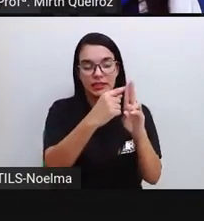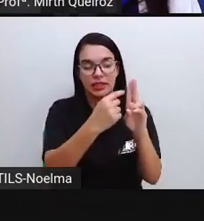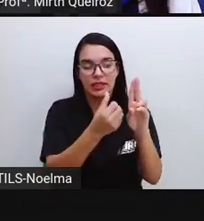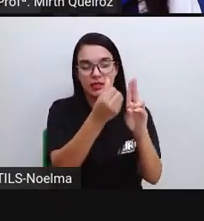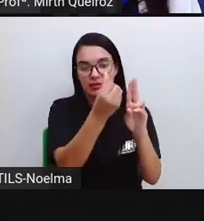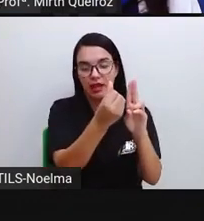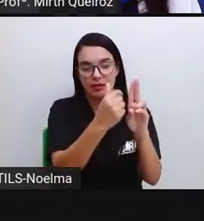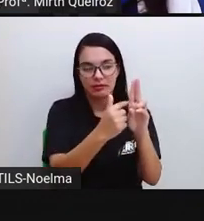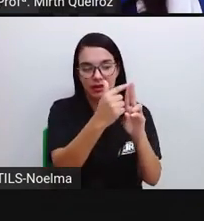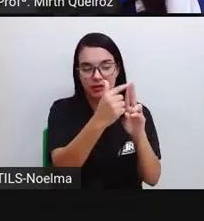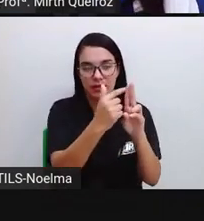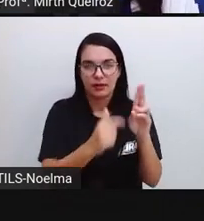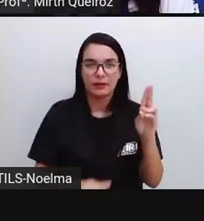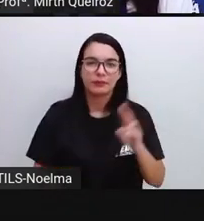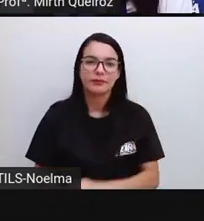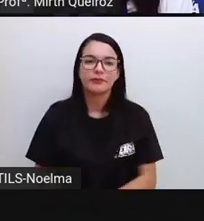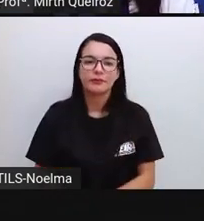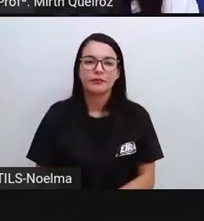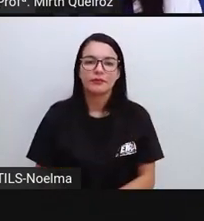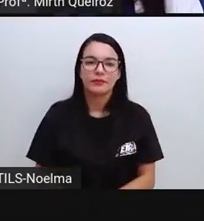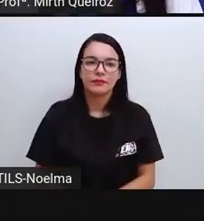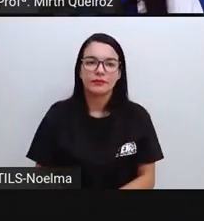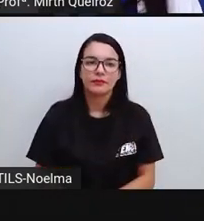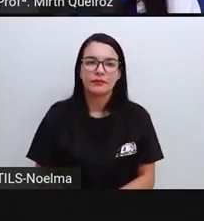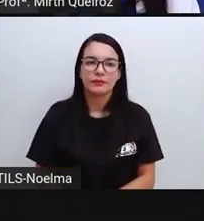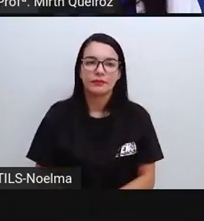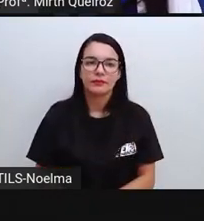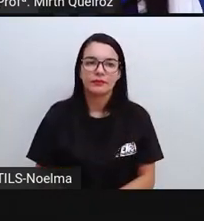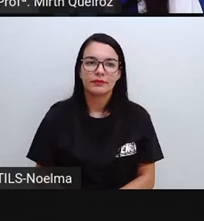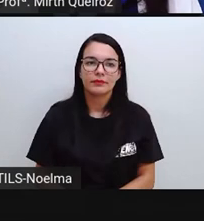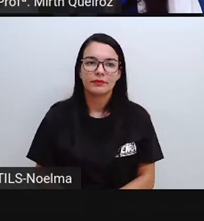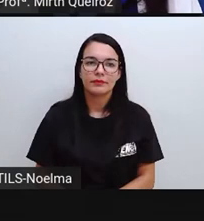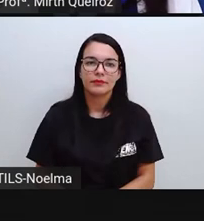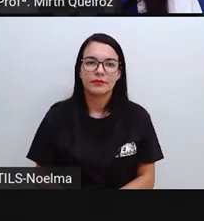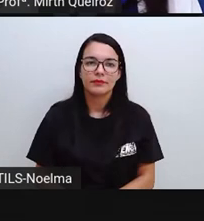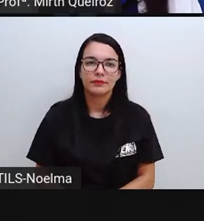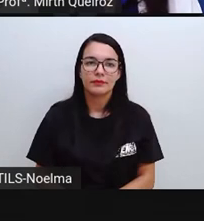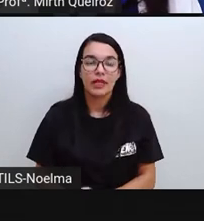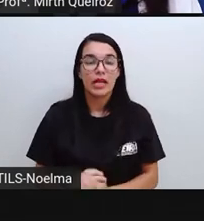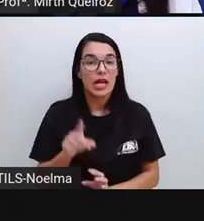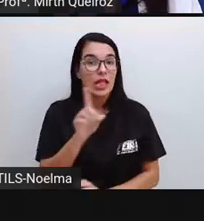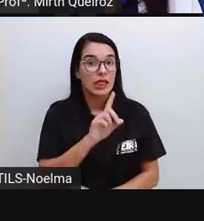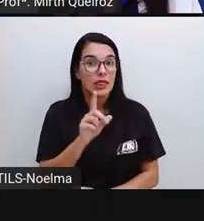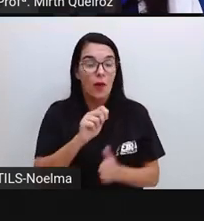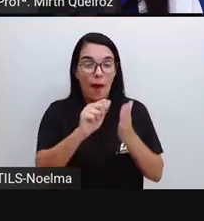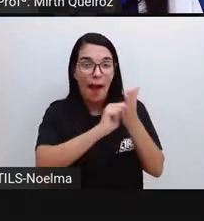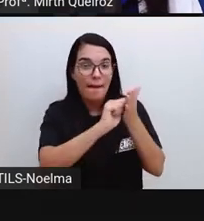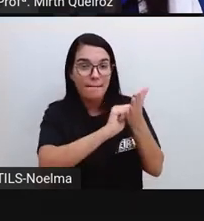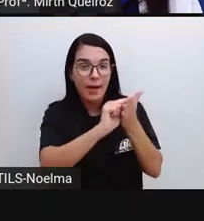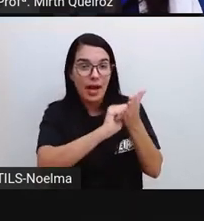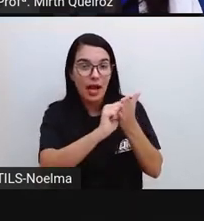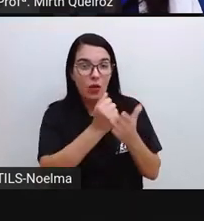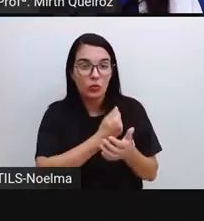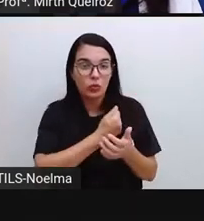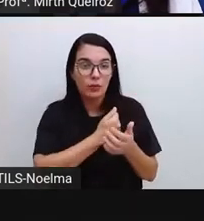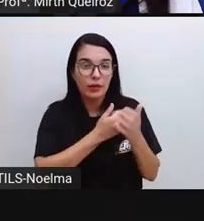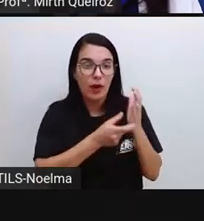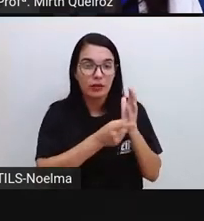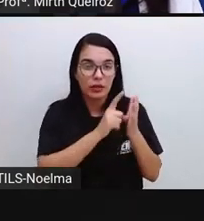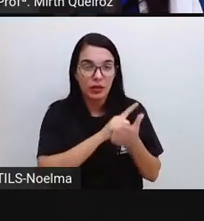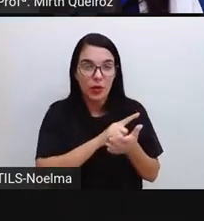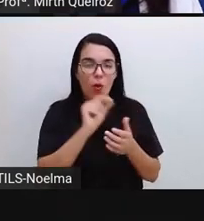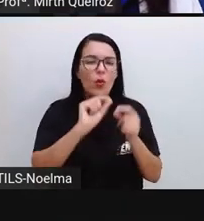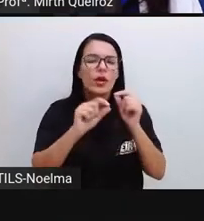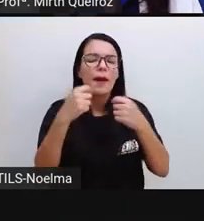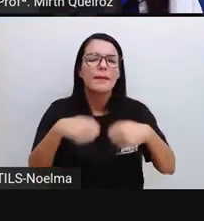sessenta. Vamos à próxima. Sem apagar o número anterior, o que é preciso fazer